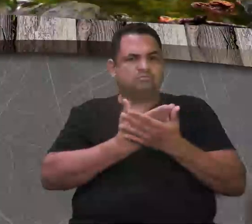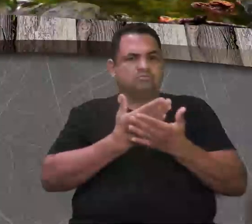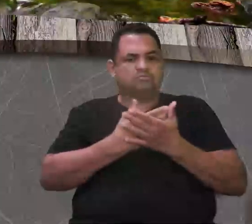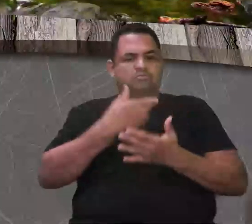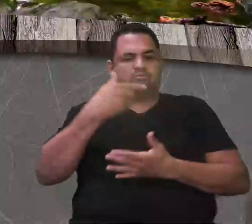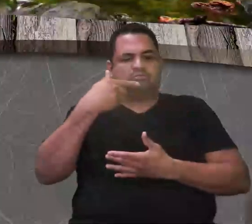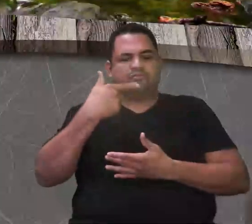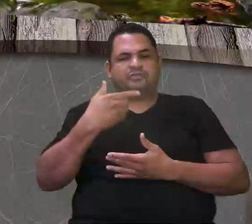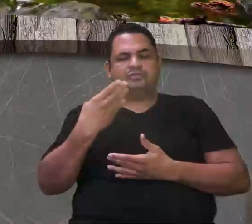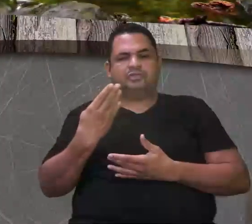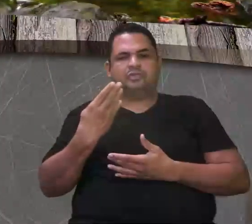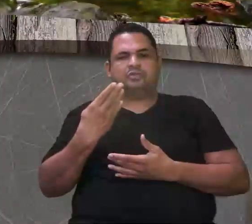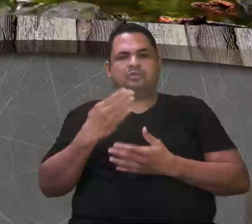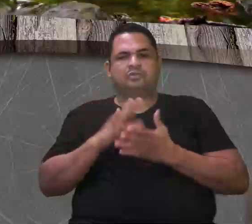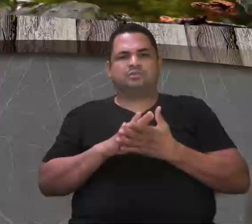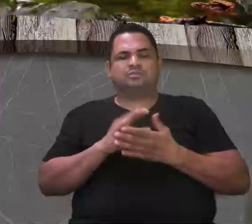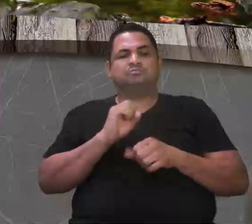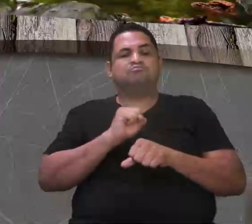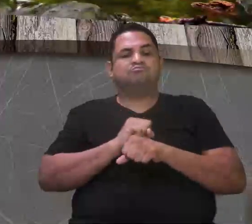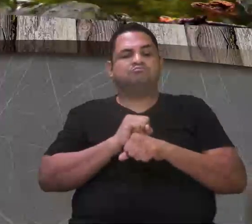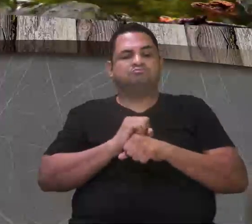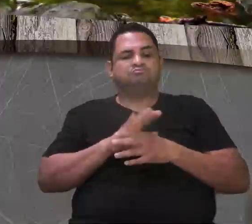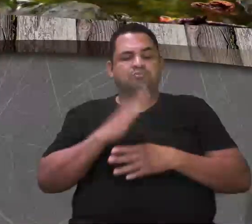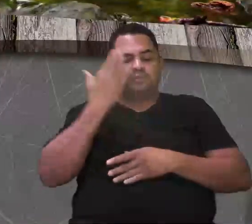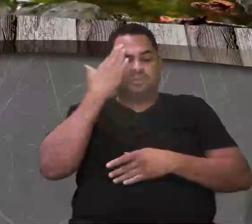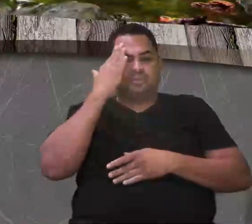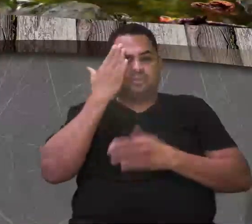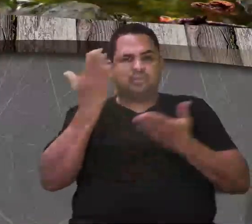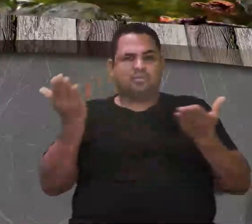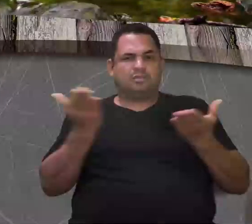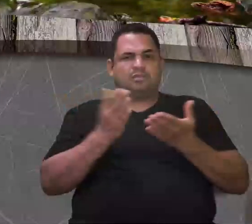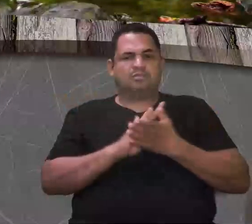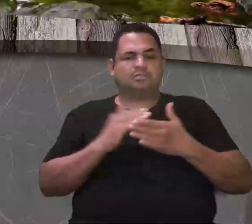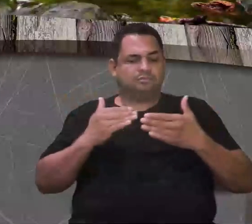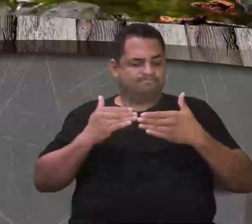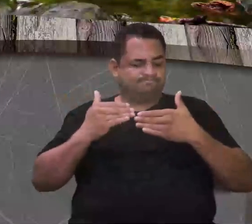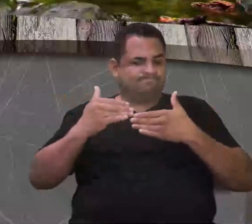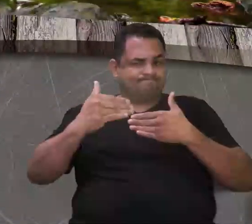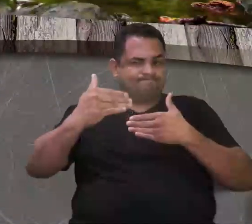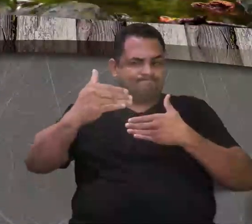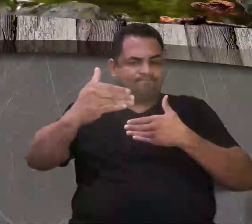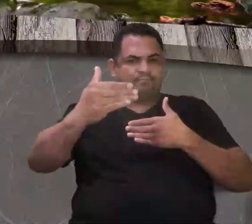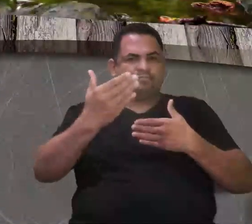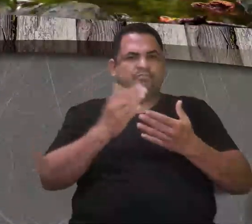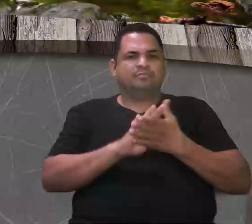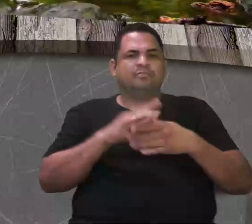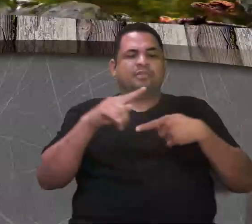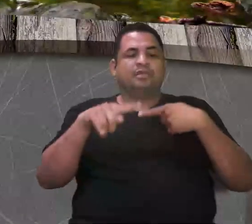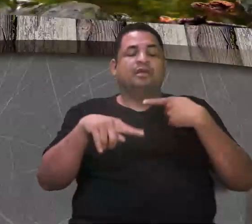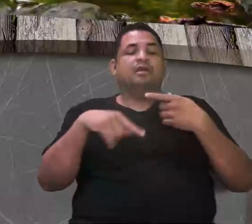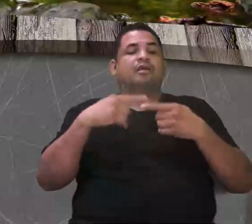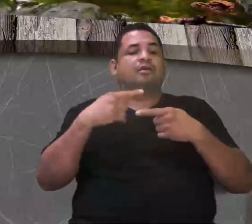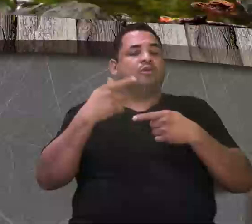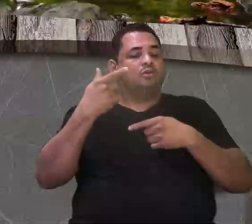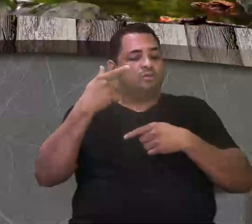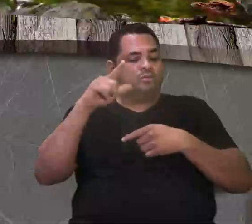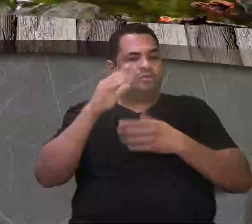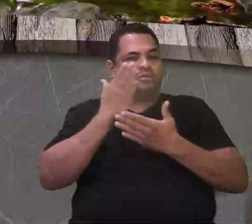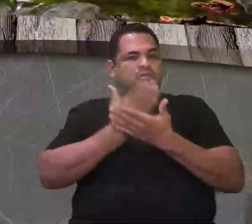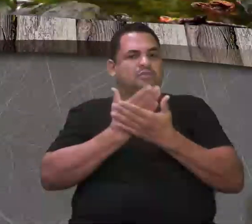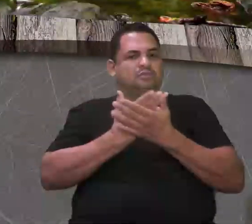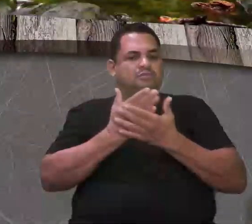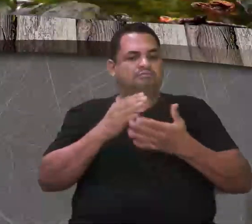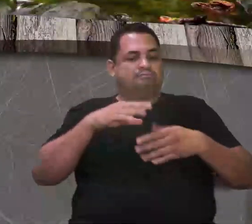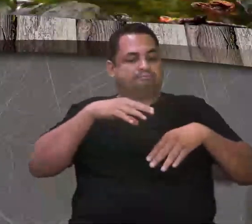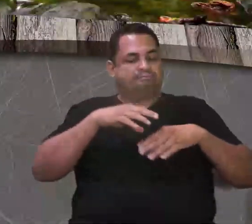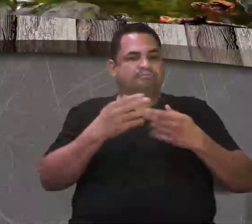aula 24, tá? E eu espero que você tenha compreendido, porque agora a gente vai avançando. A próxima aula, se segura na